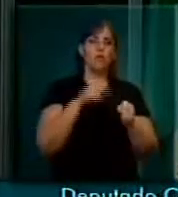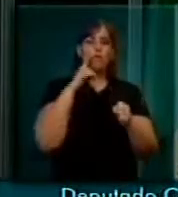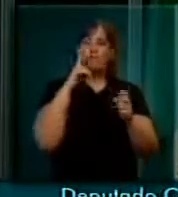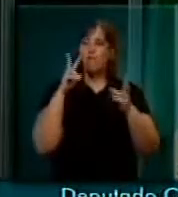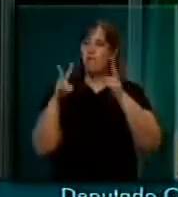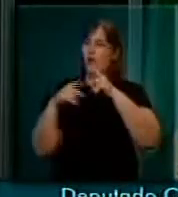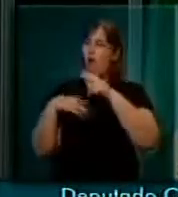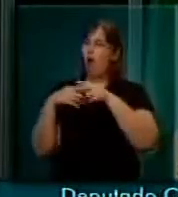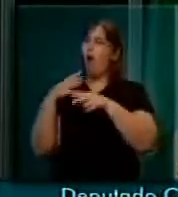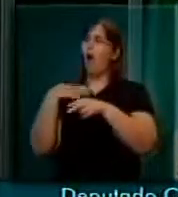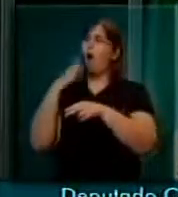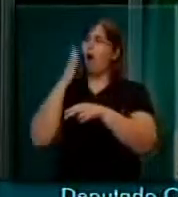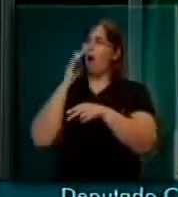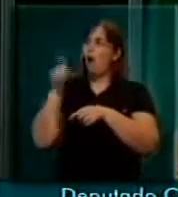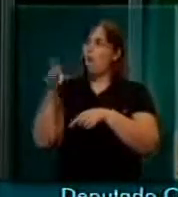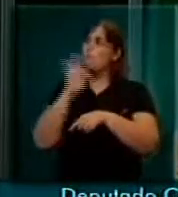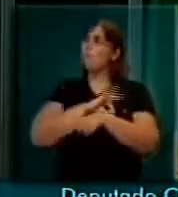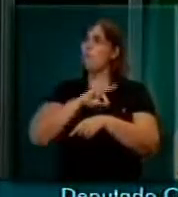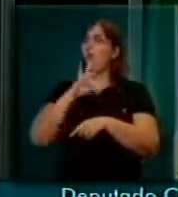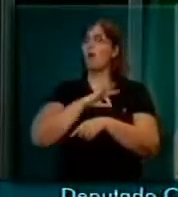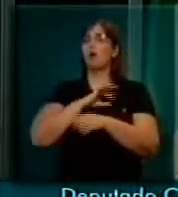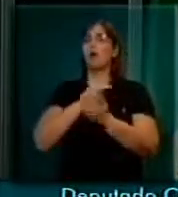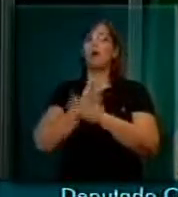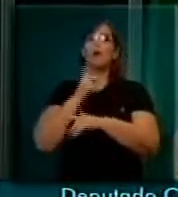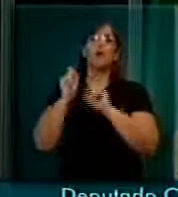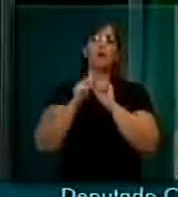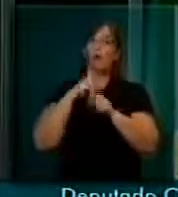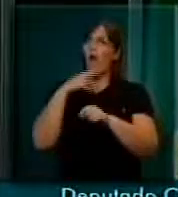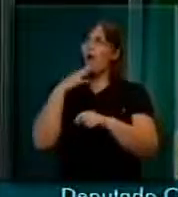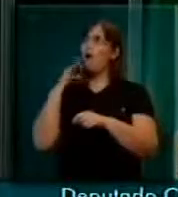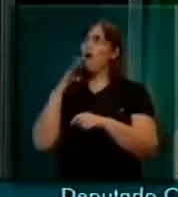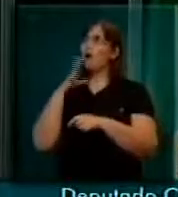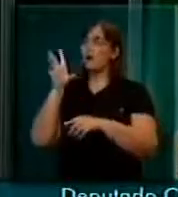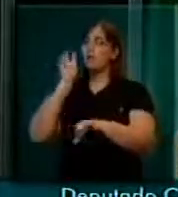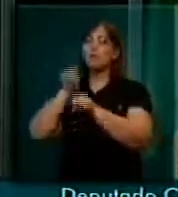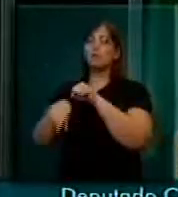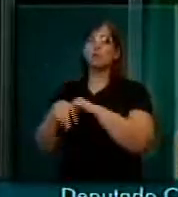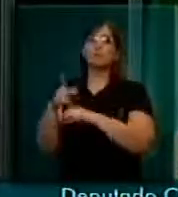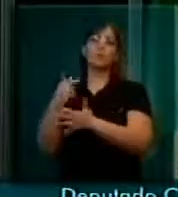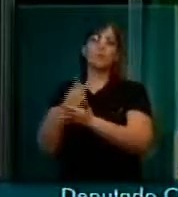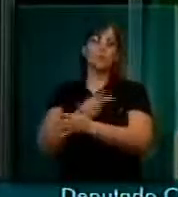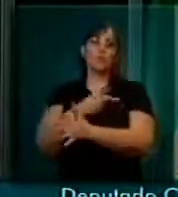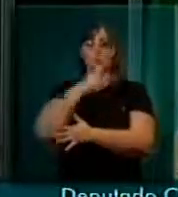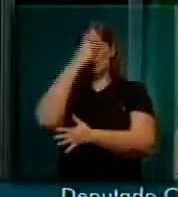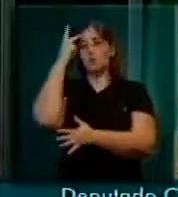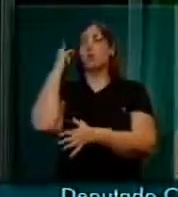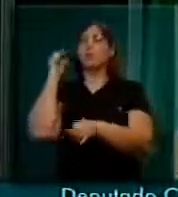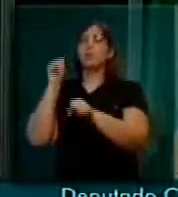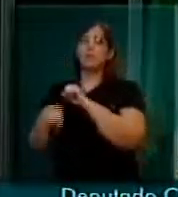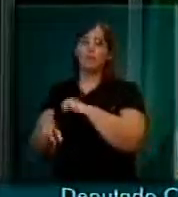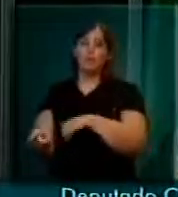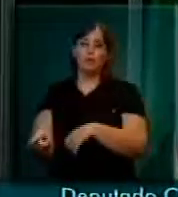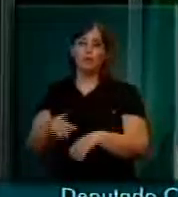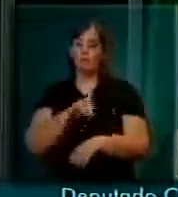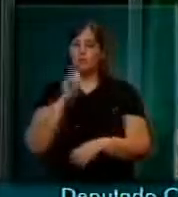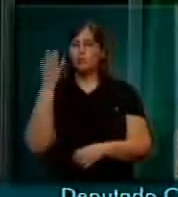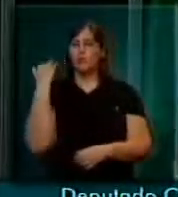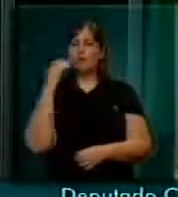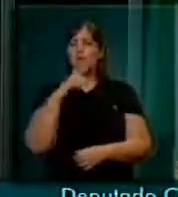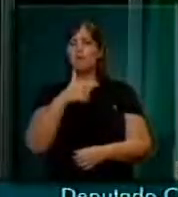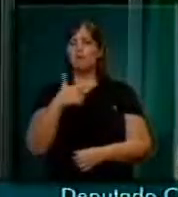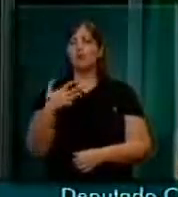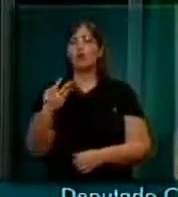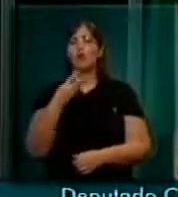reconhece aquele cidadão como um policial. E aí, fatalmente, esse policial vai perder a sua vida. Dia 23 de outubro, lá em